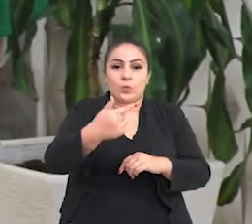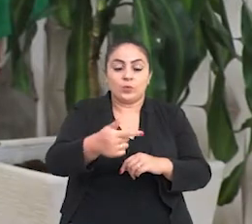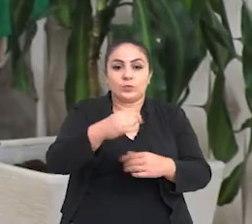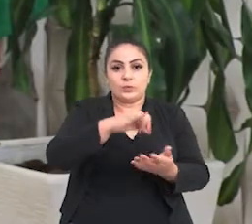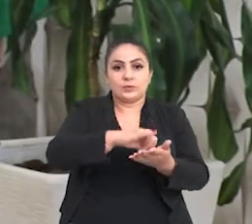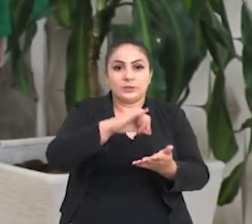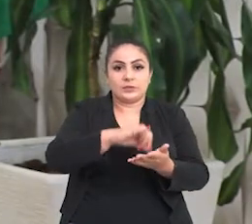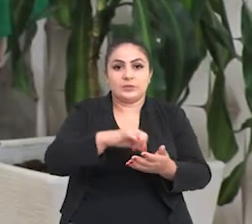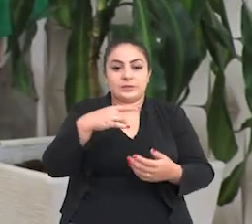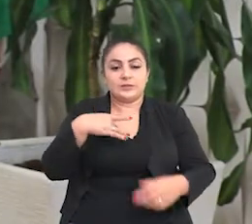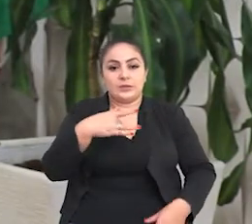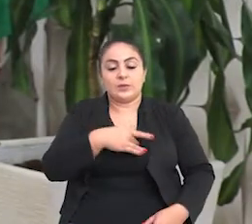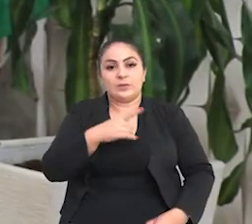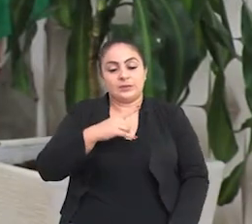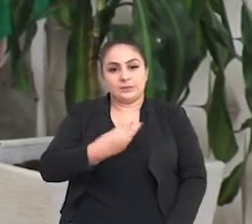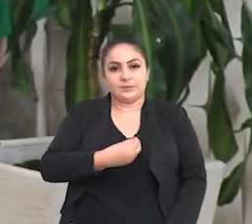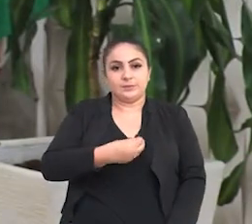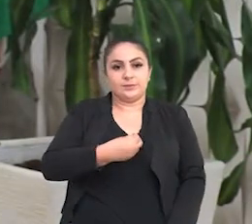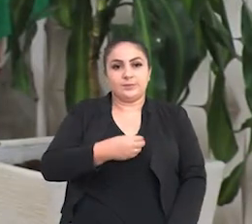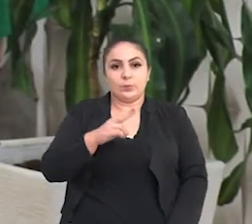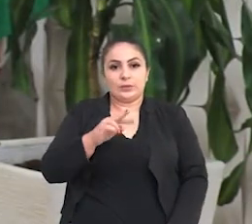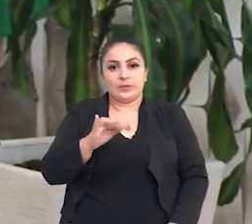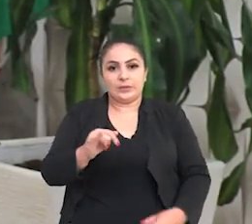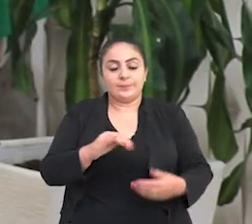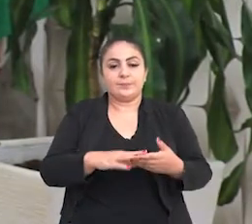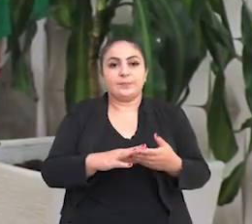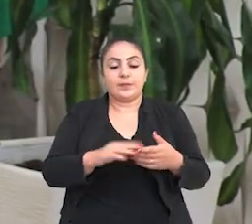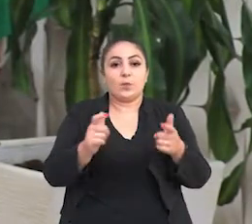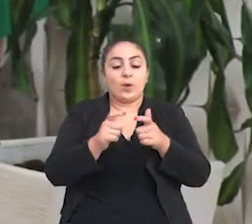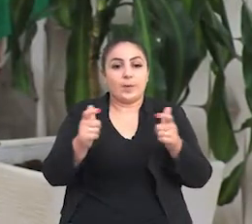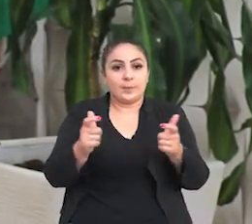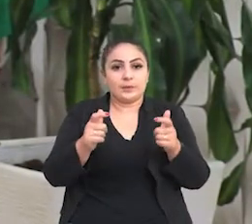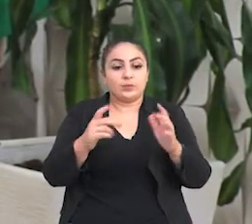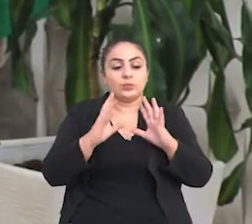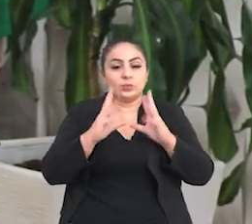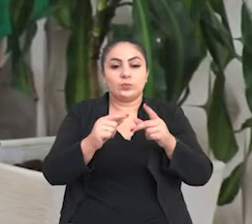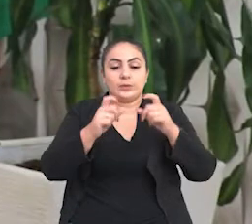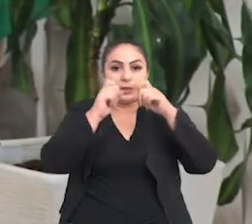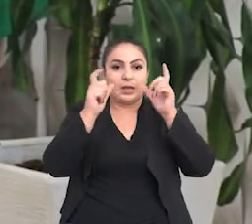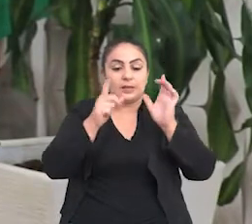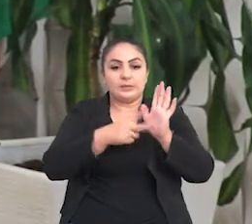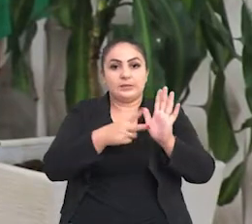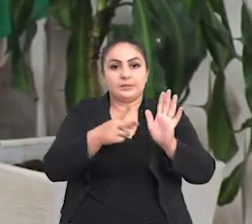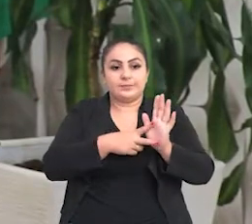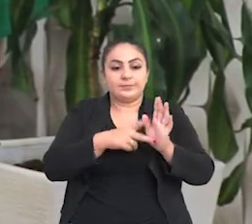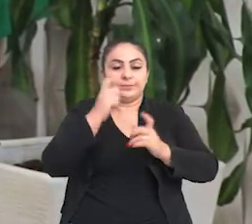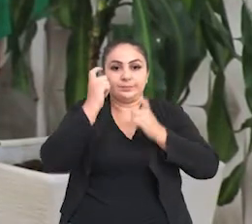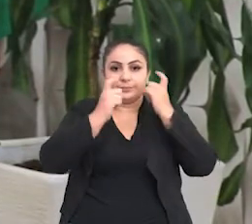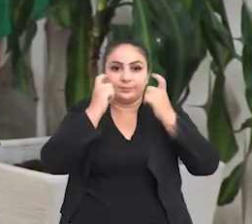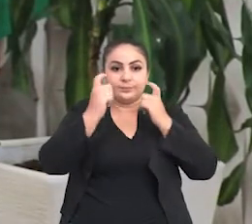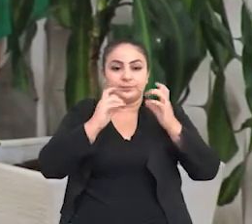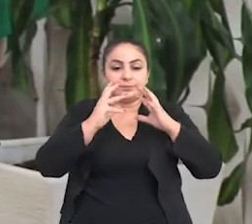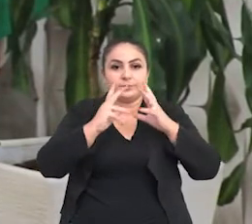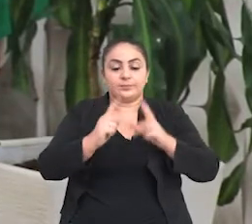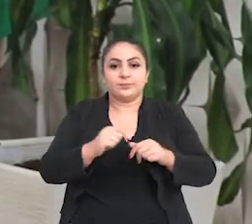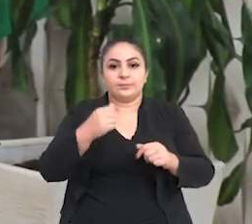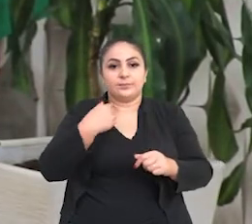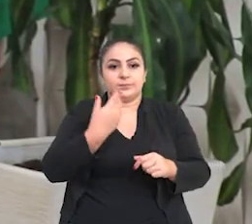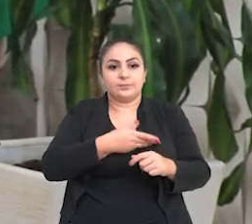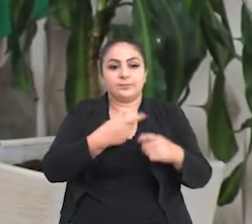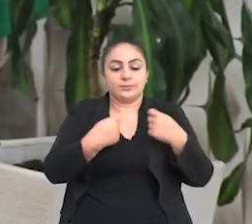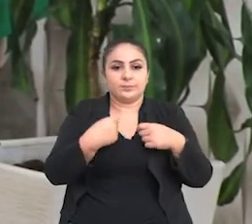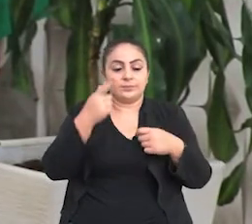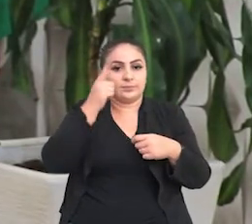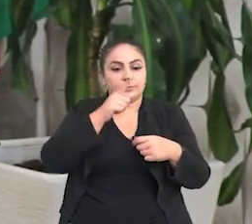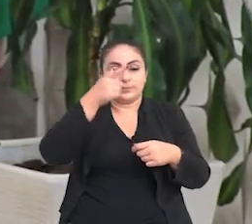ou para outros centros de saúde que têm as UTIs. Momento de alerta, momento de preocupação que